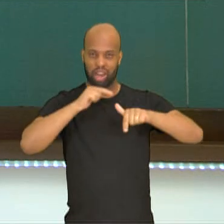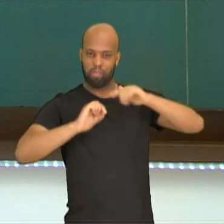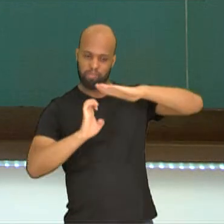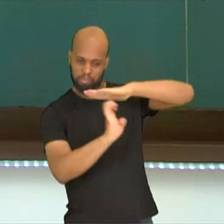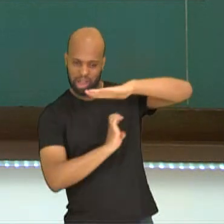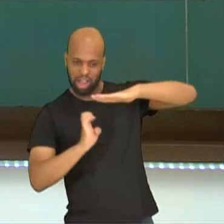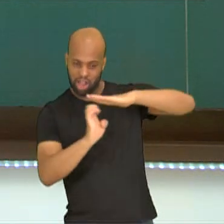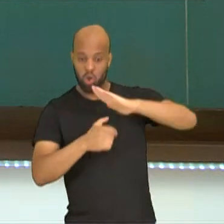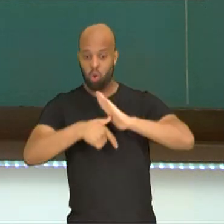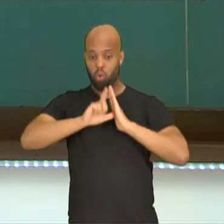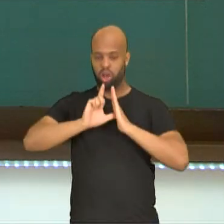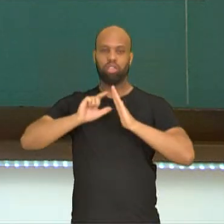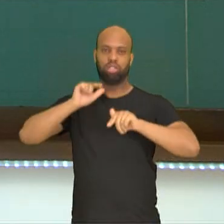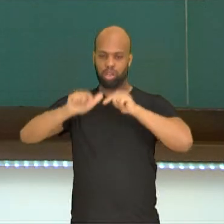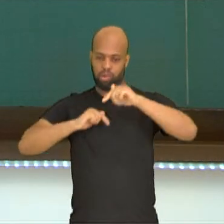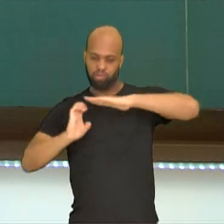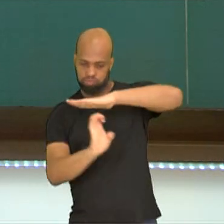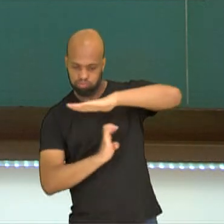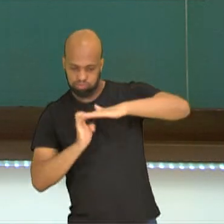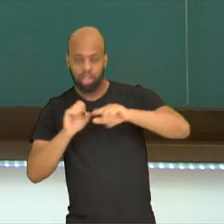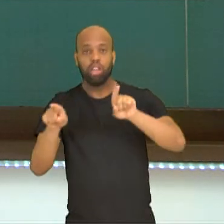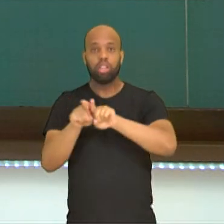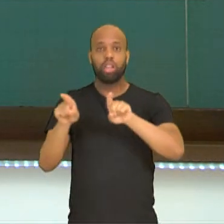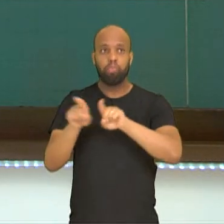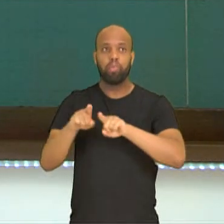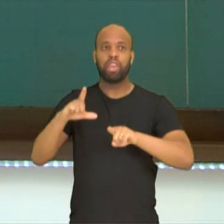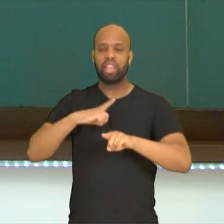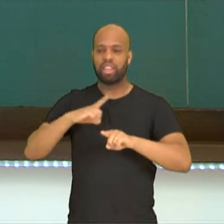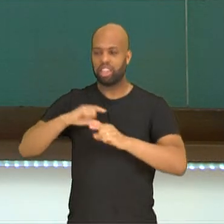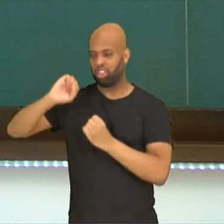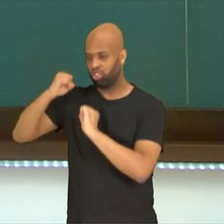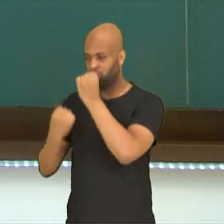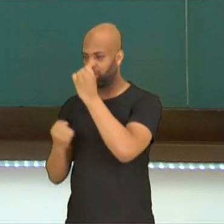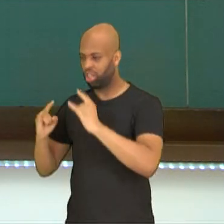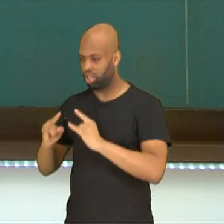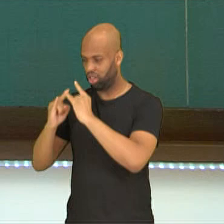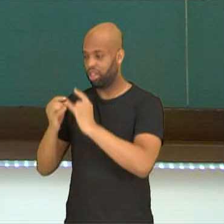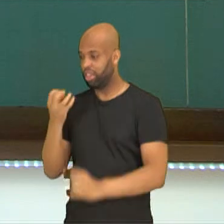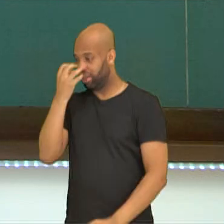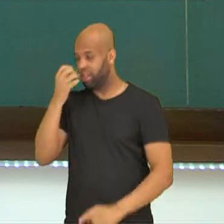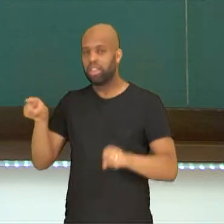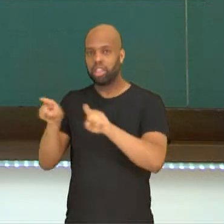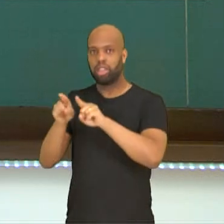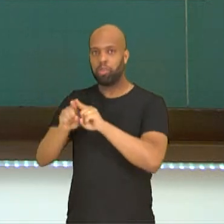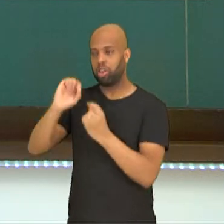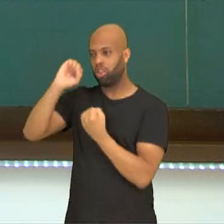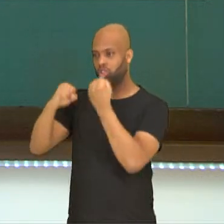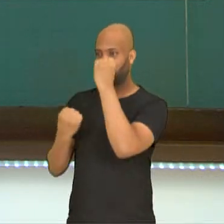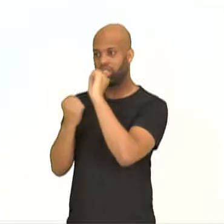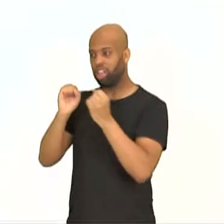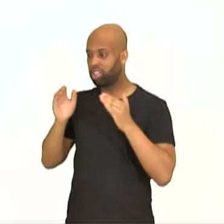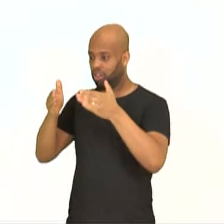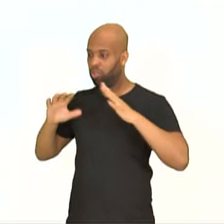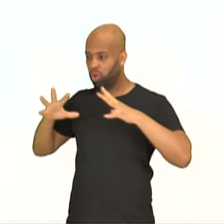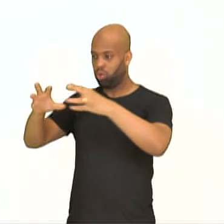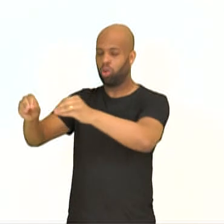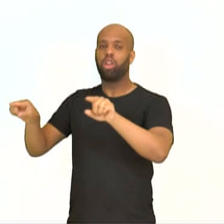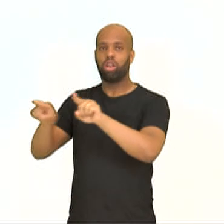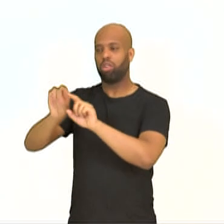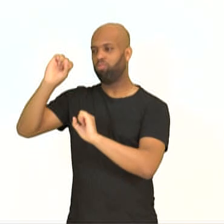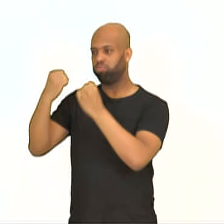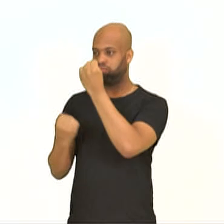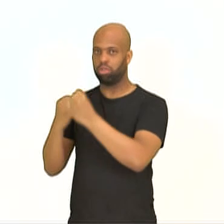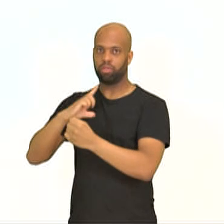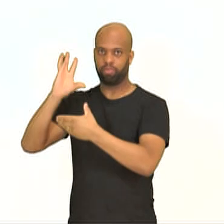que é aquela praticada dentro das empresas, a ginástica circense, ginástica para todos, as ginásticas que são desenvolvidas dentro da